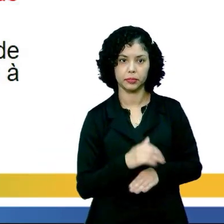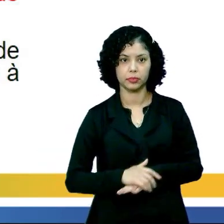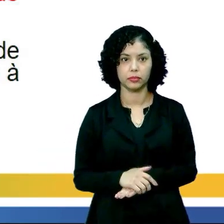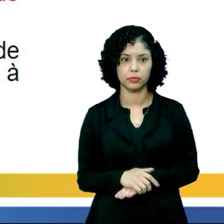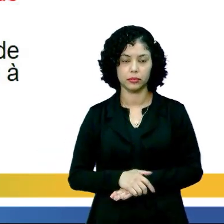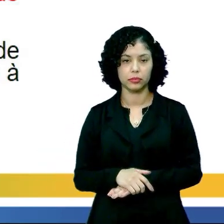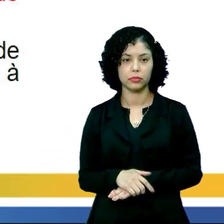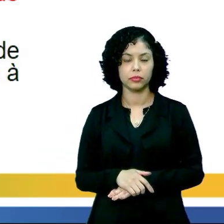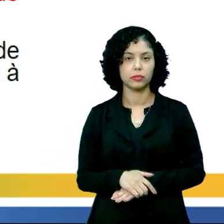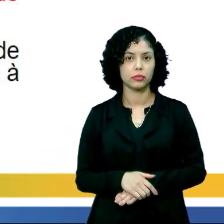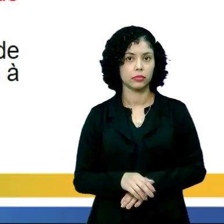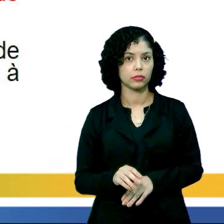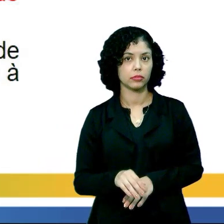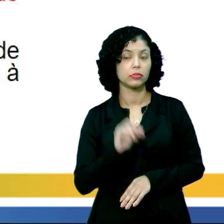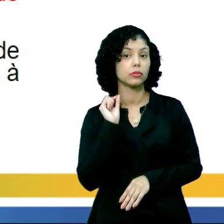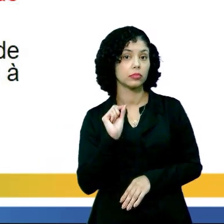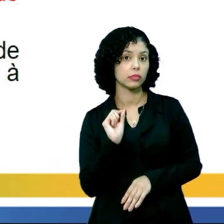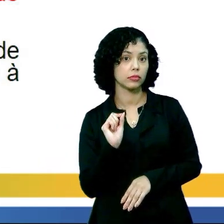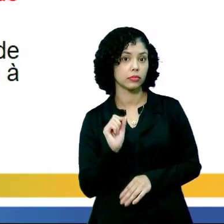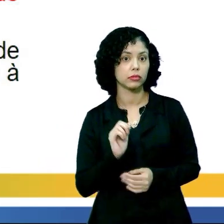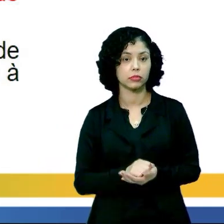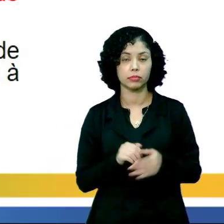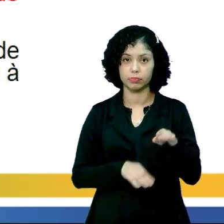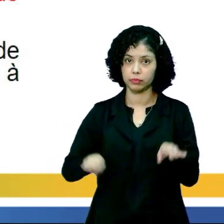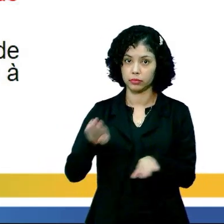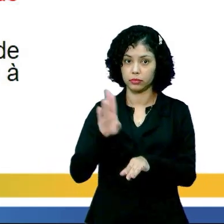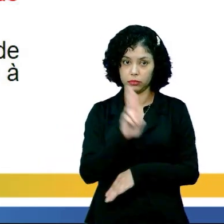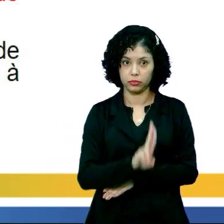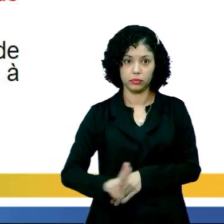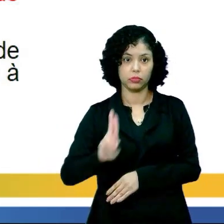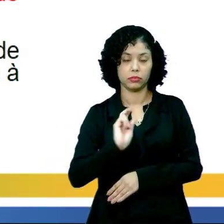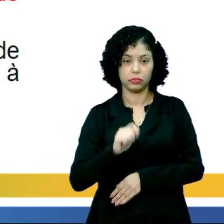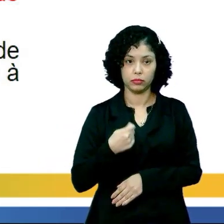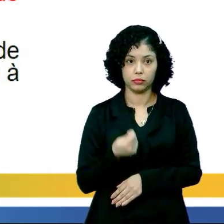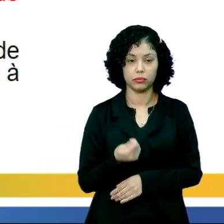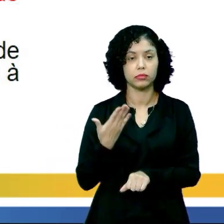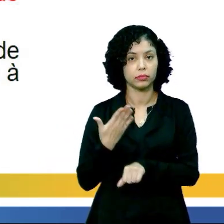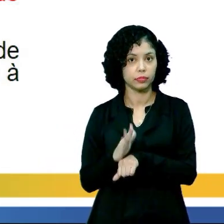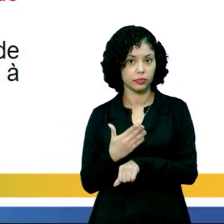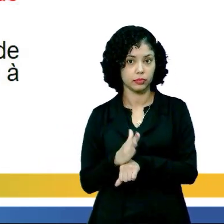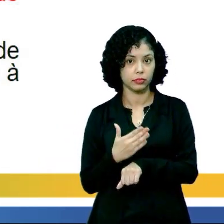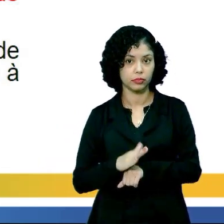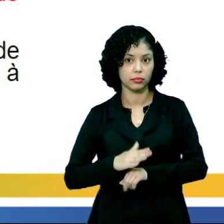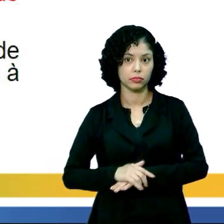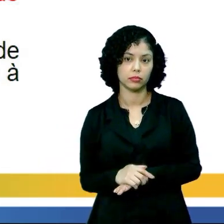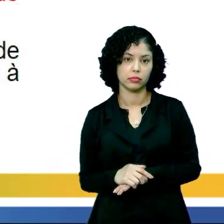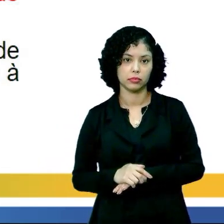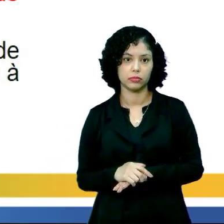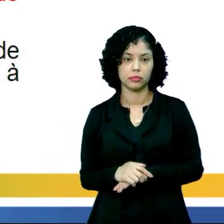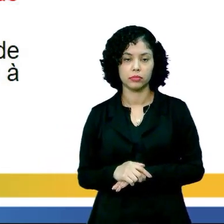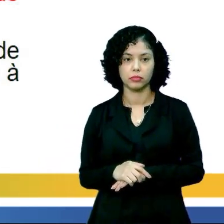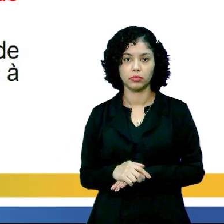cozinheiras. O que se sobressai, gente, não é o uso dos símbolos, e sim a prática, certo?